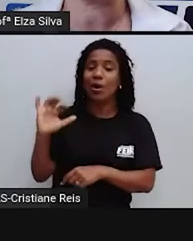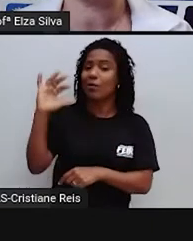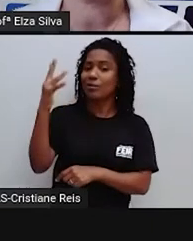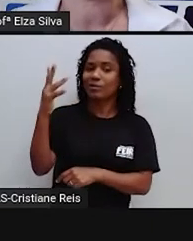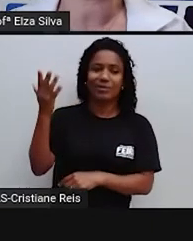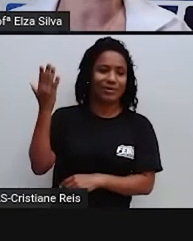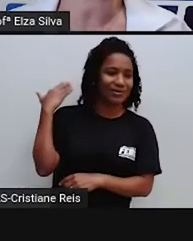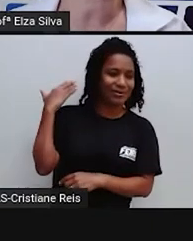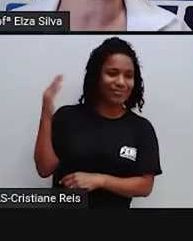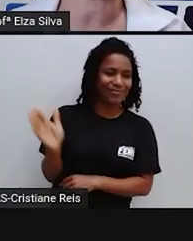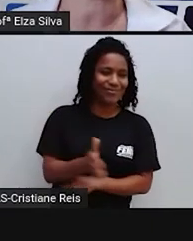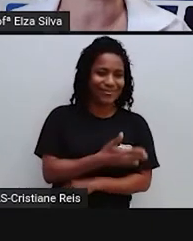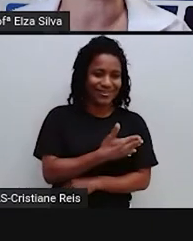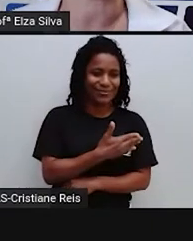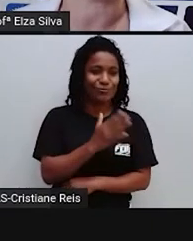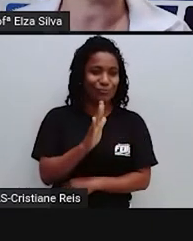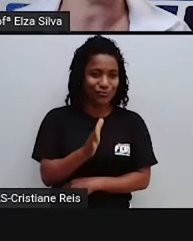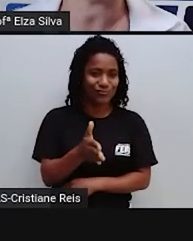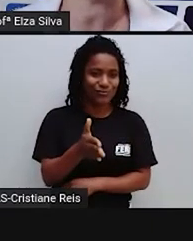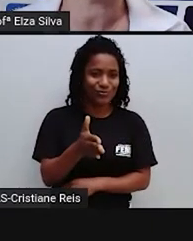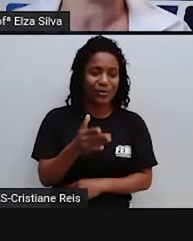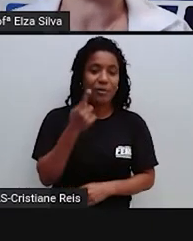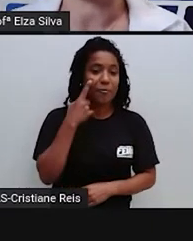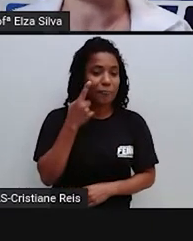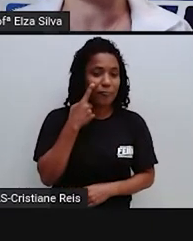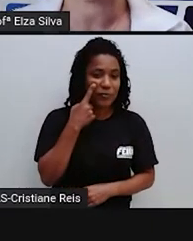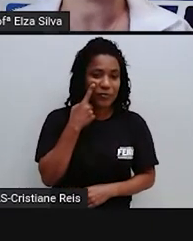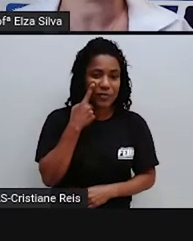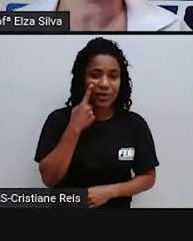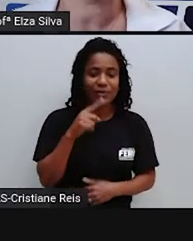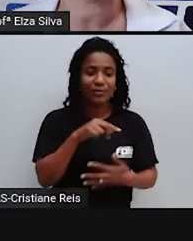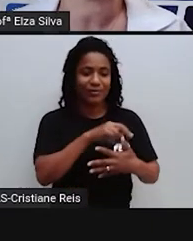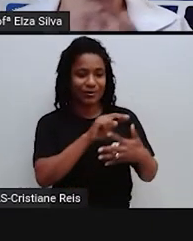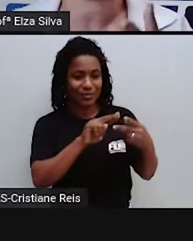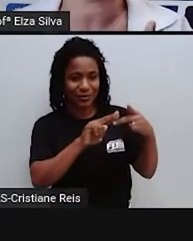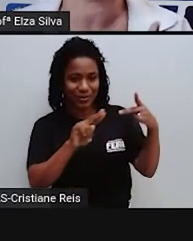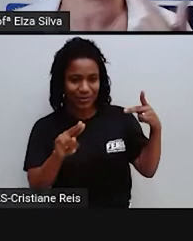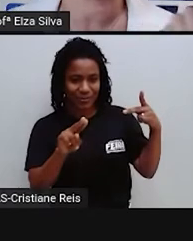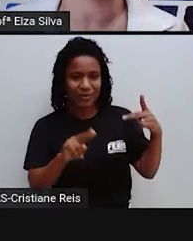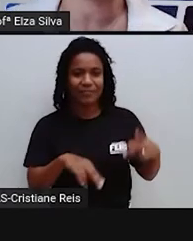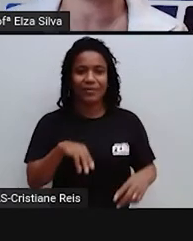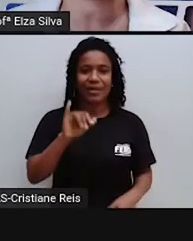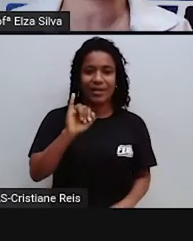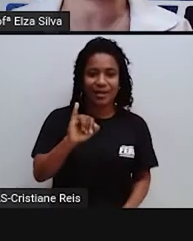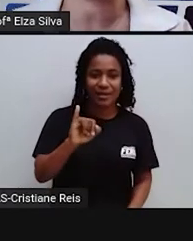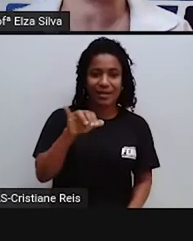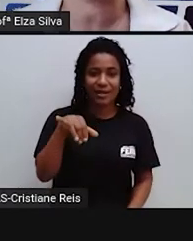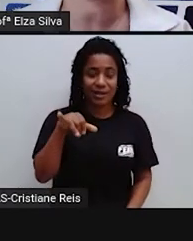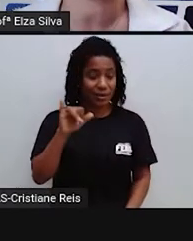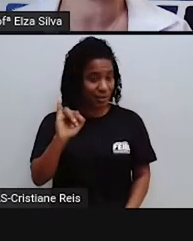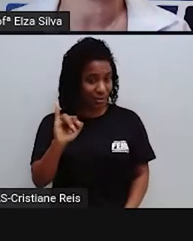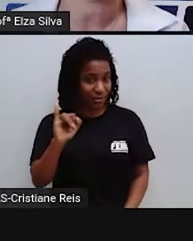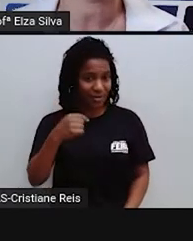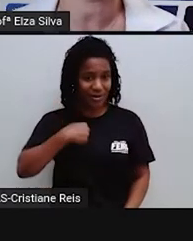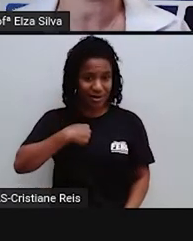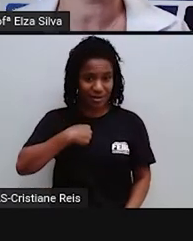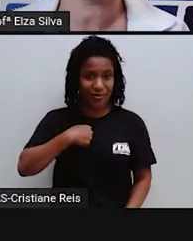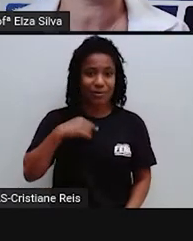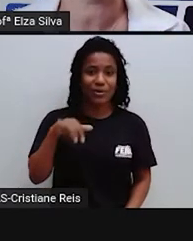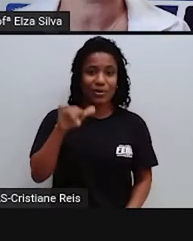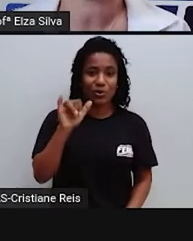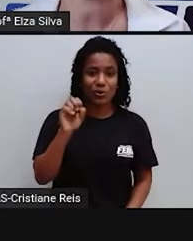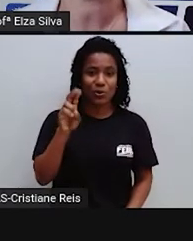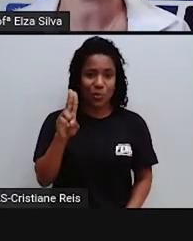Então vamos revisar Aqui os pronomes Ai Eu Eu Você Ou vocês He